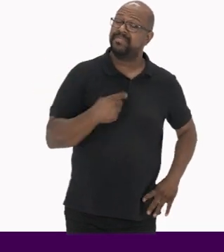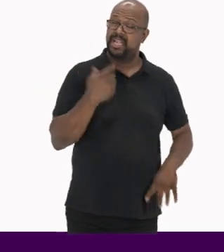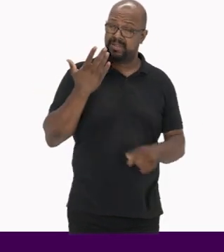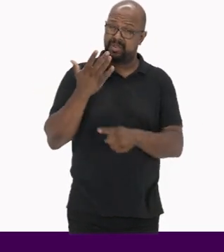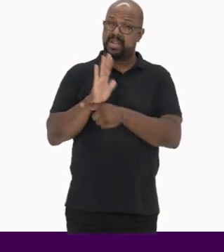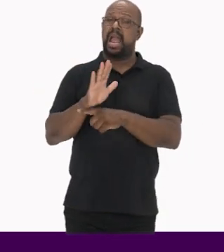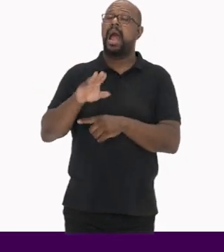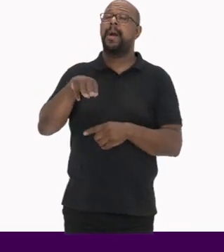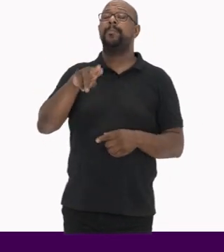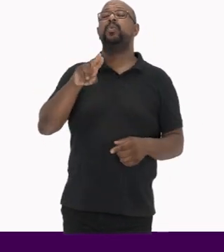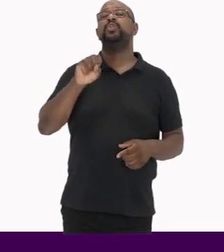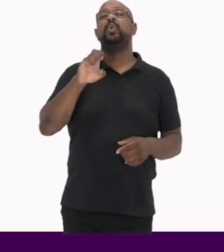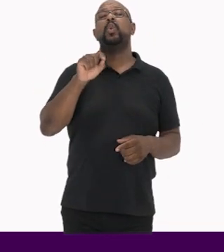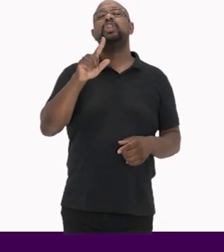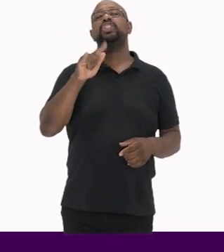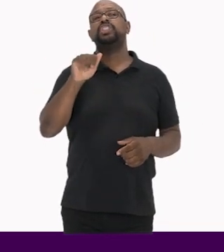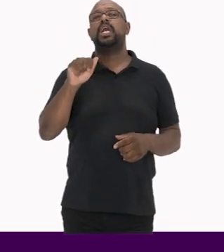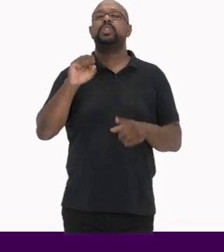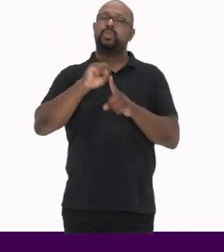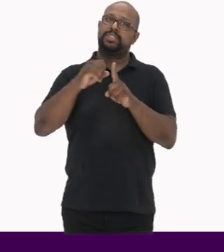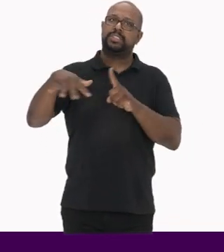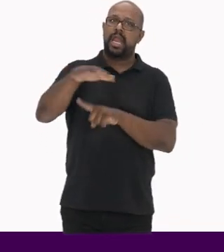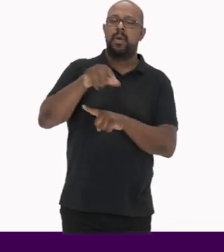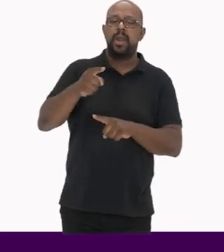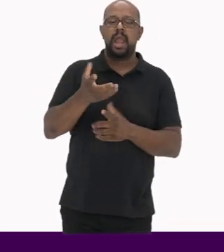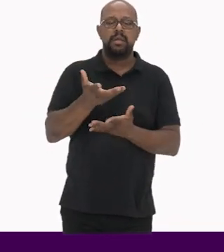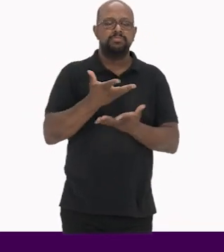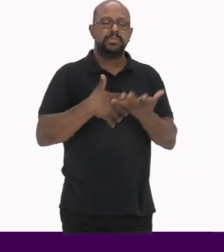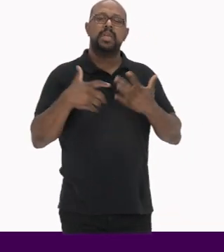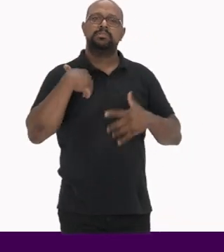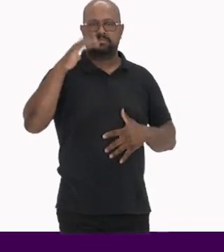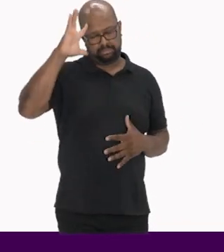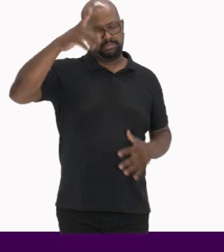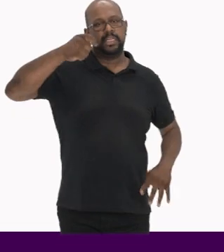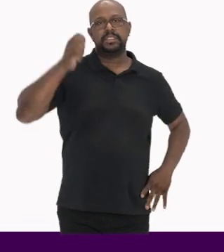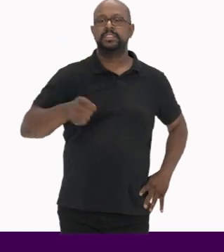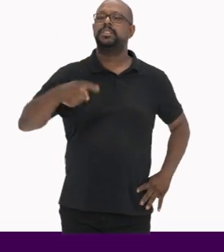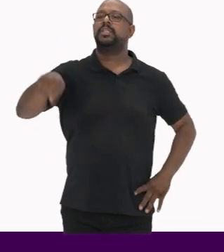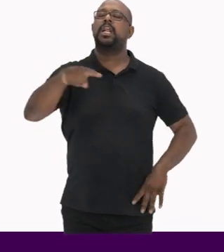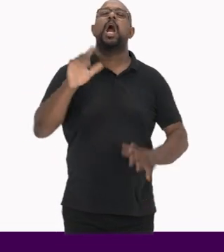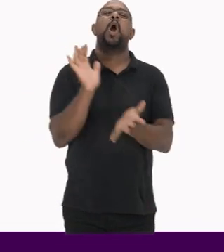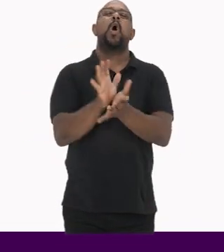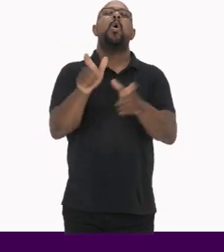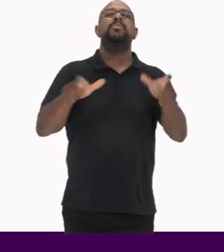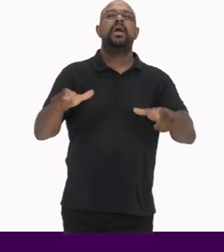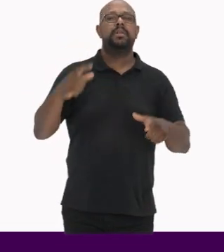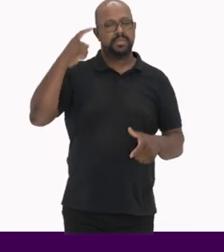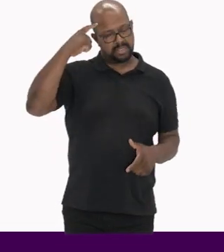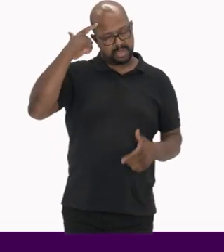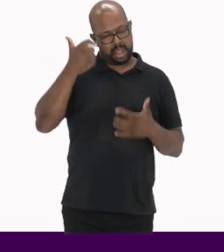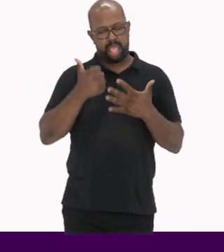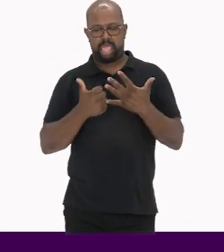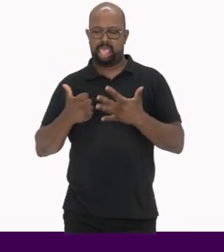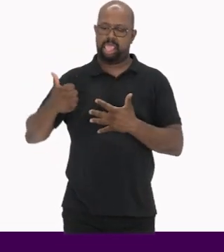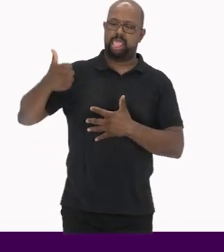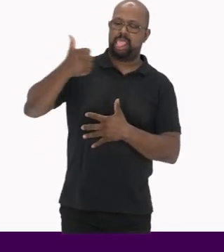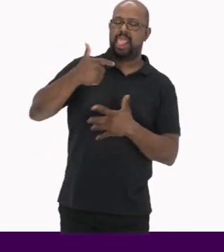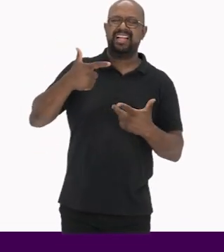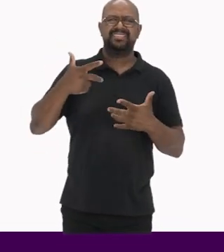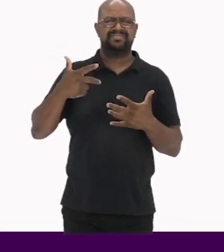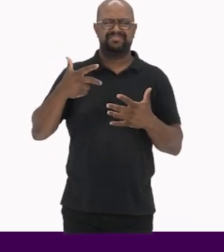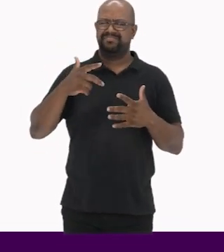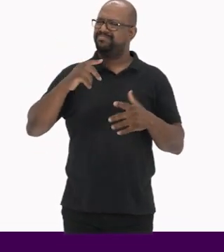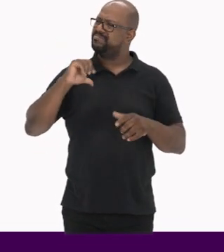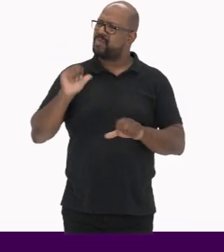contribuições da museologia social É a transferência de poder decisório para a comunidade Rompendo hierarquias disciplinares e